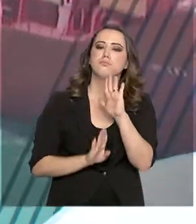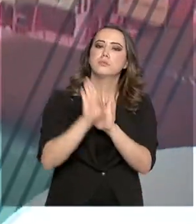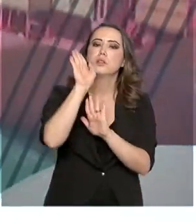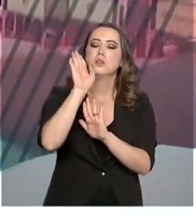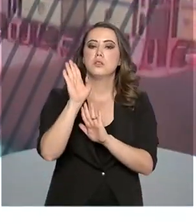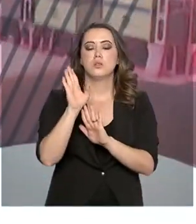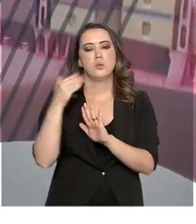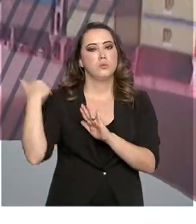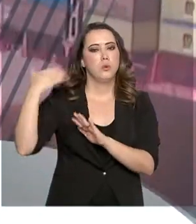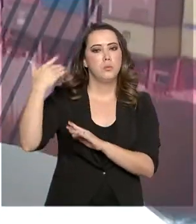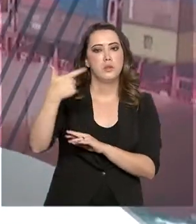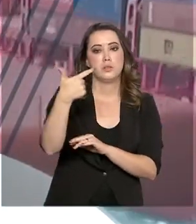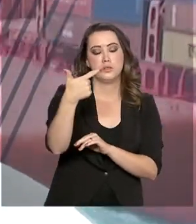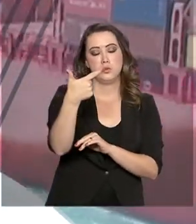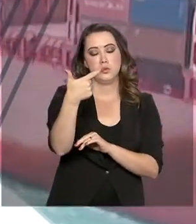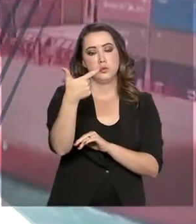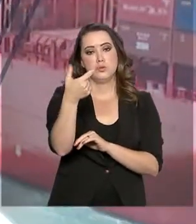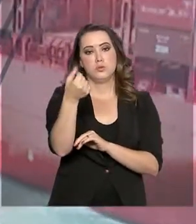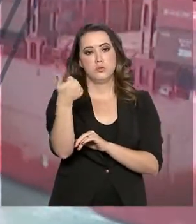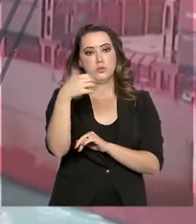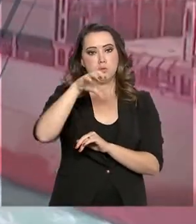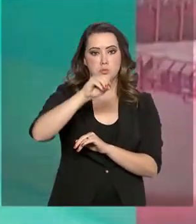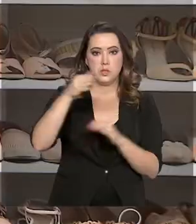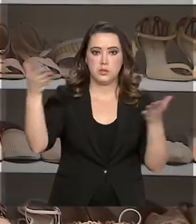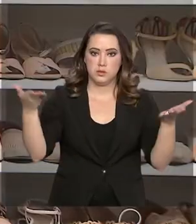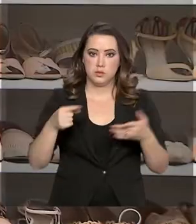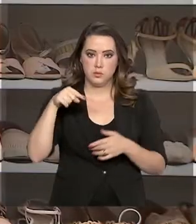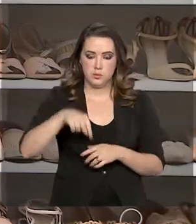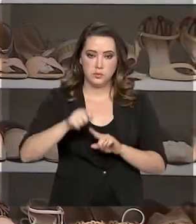nível desde 2010, agora em novembro.